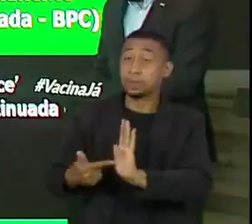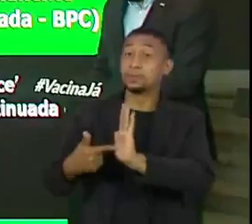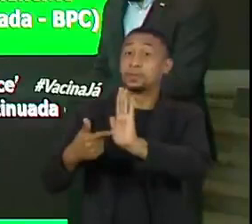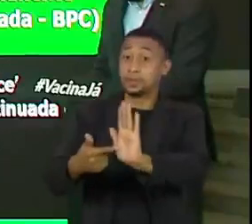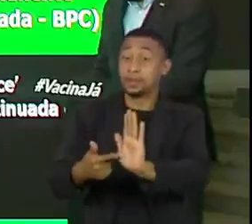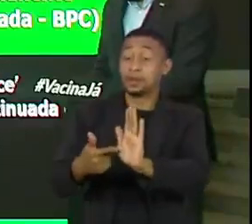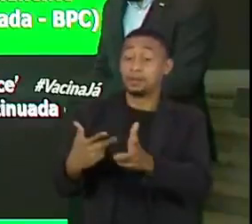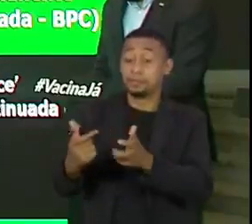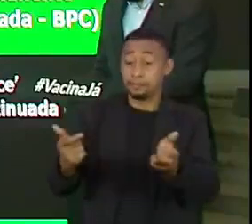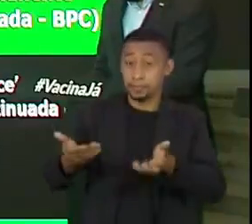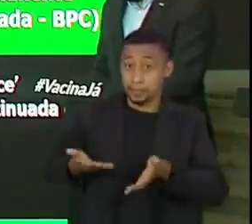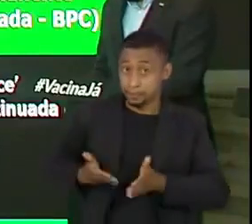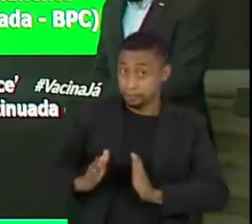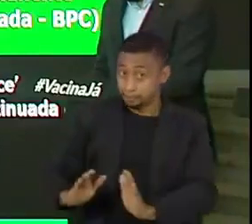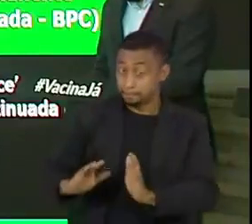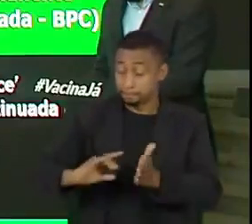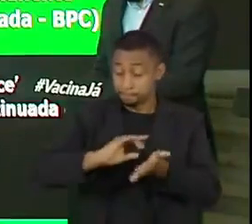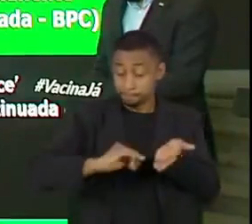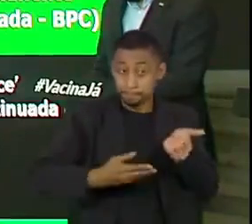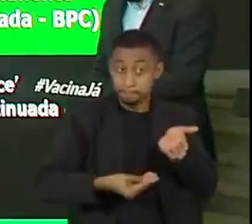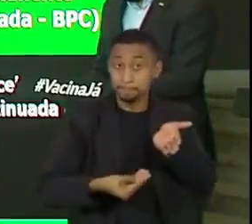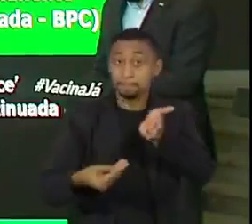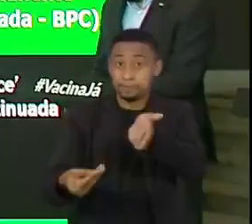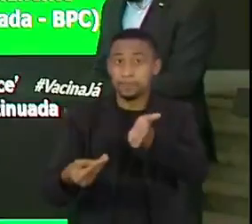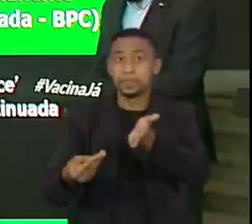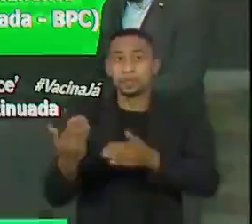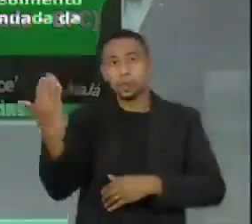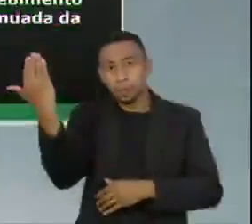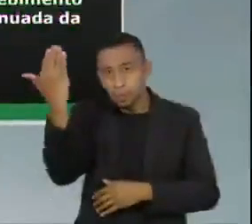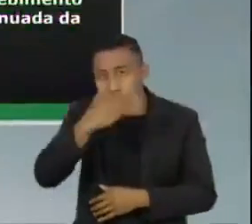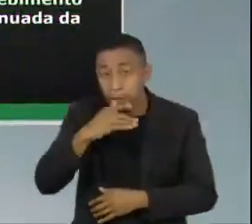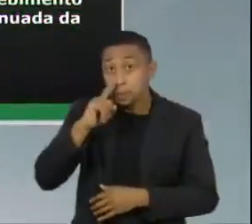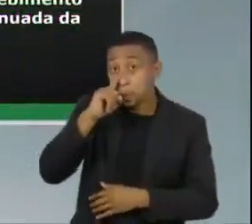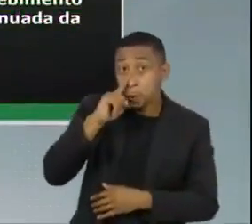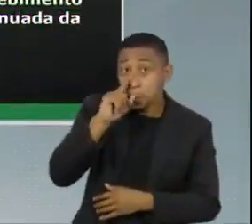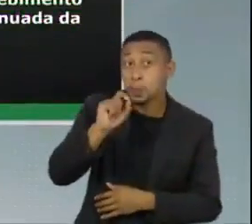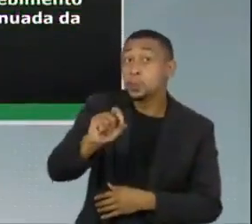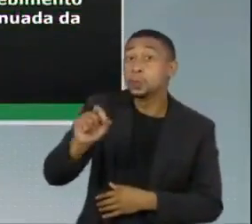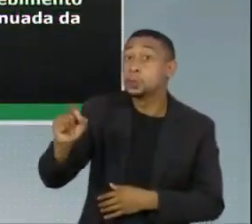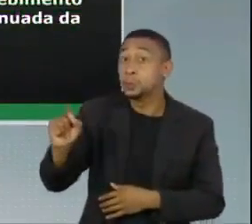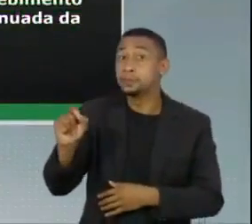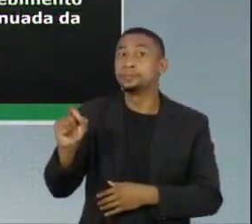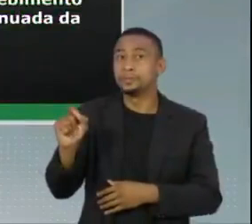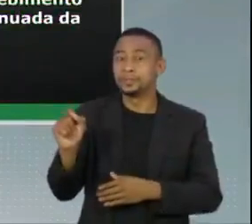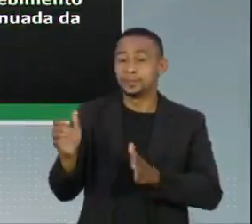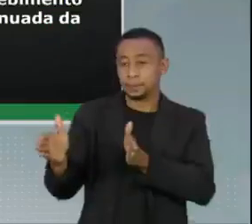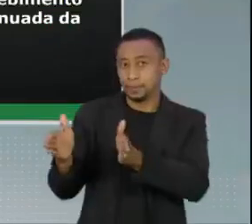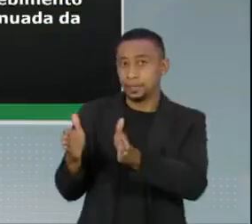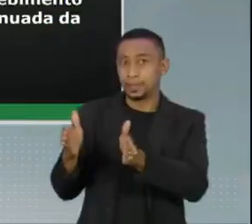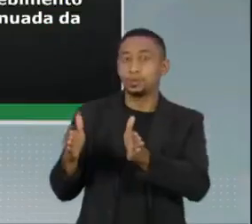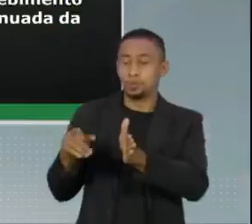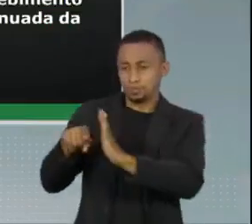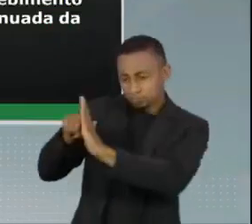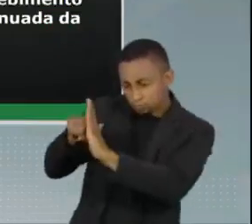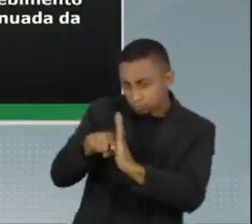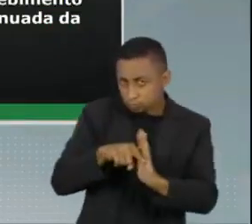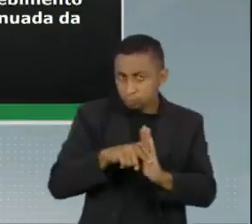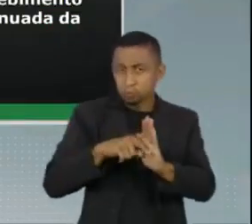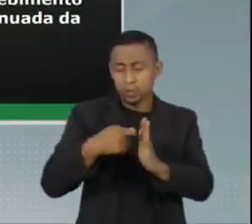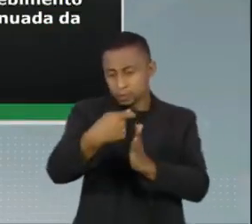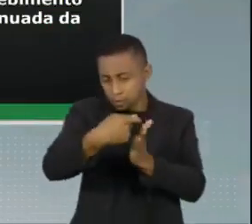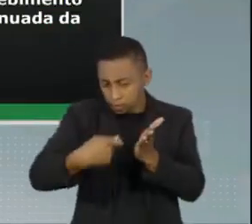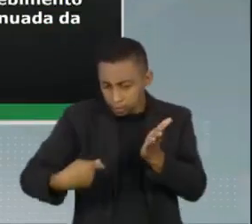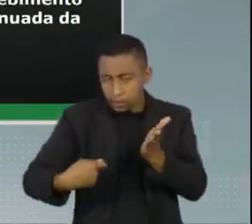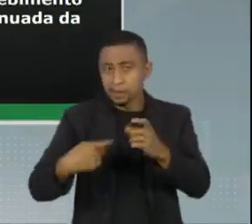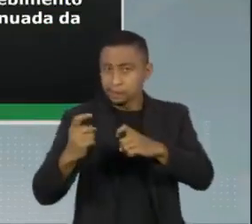criança. Apresentar o comprovante de condição de risco da comorbidade por meio de exames, receitas, relatório médico